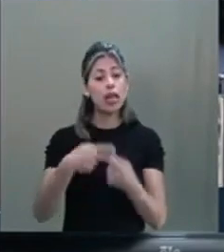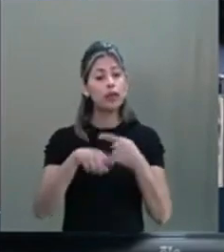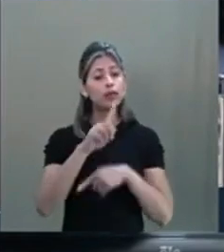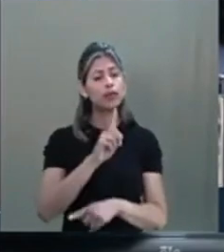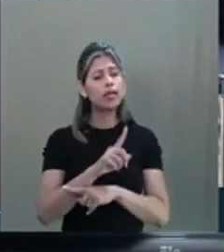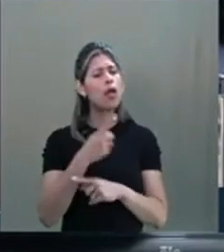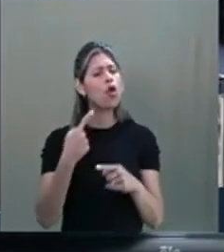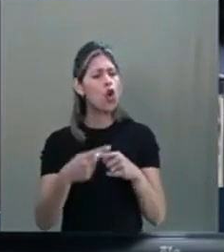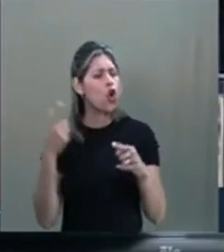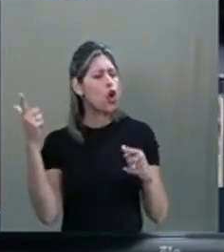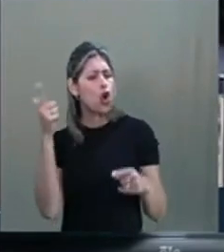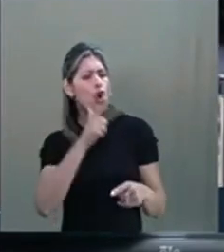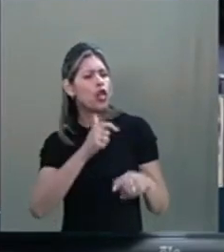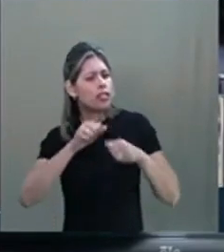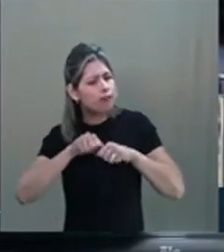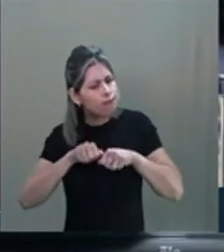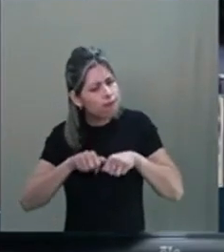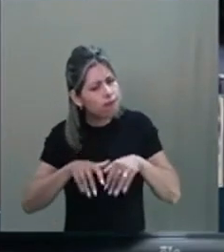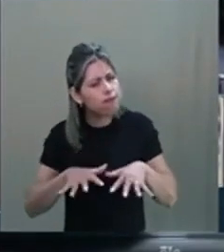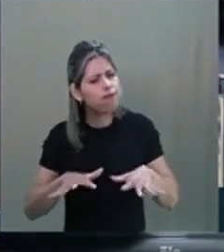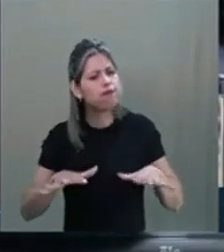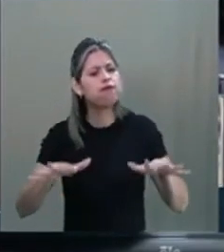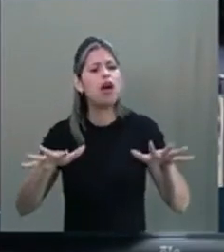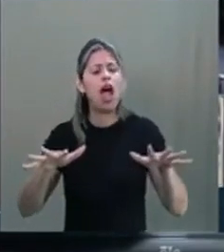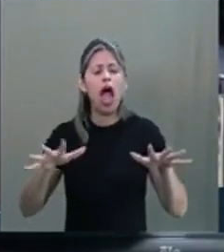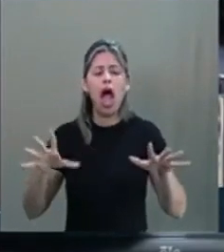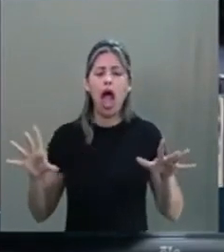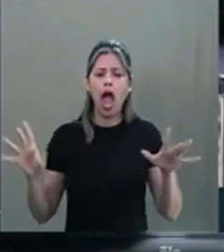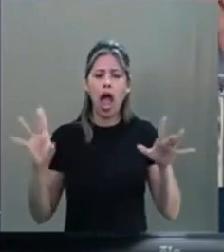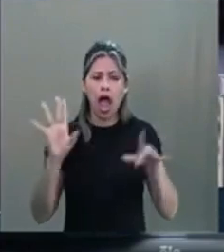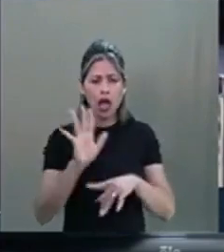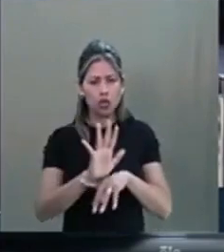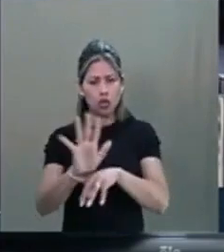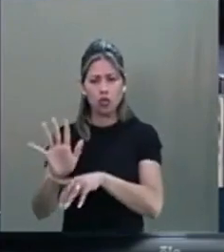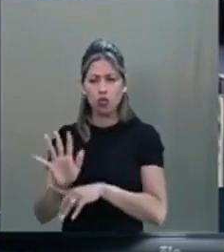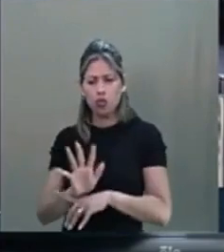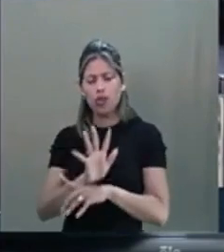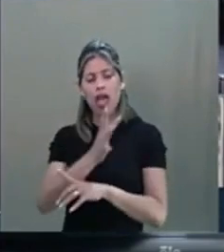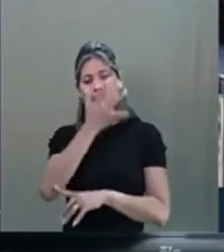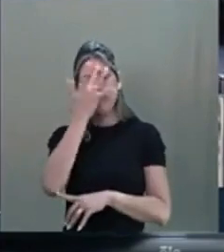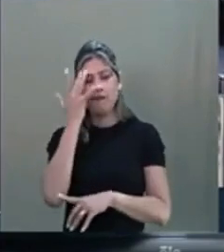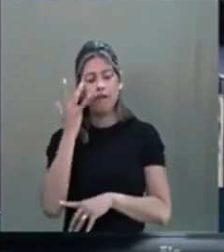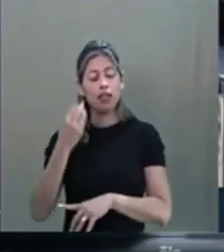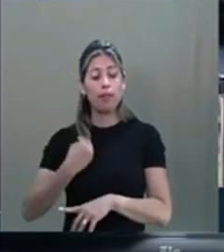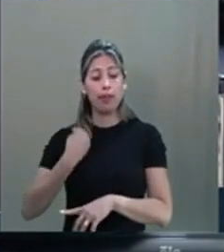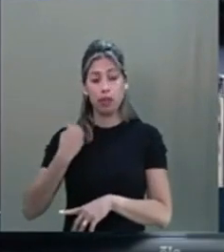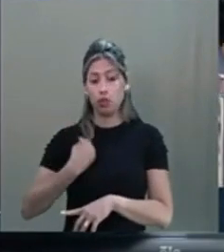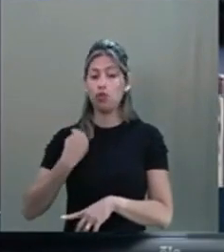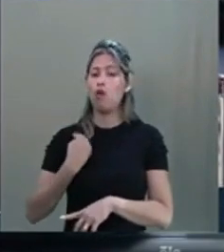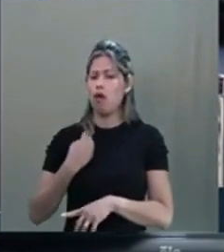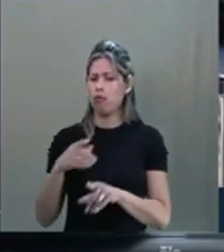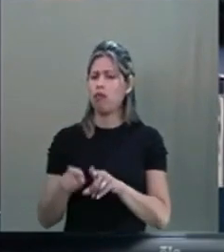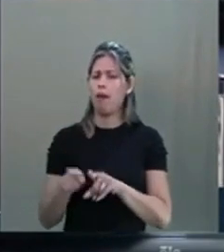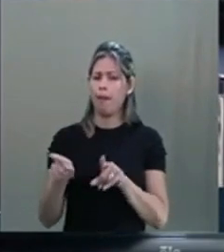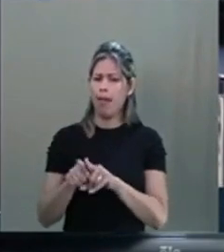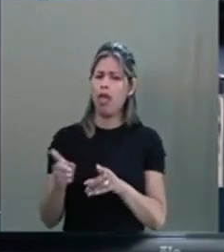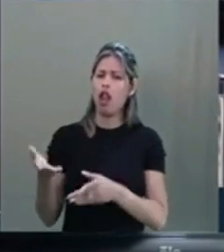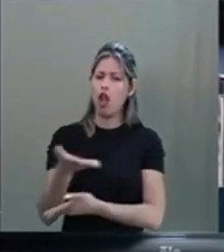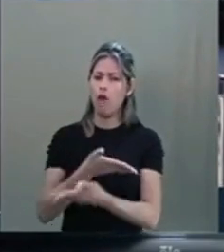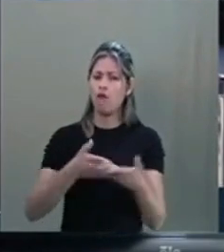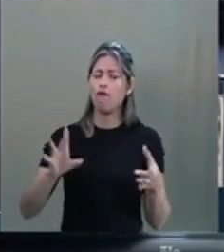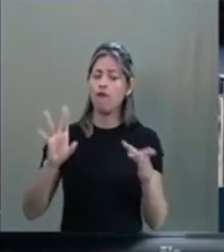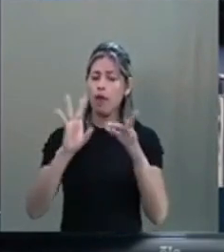se espalhar e ajudar a destravar esse país sobre todos os aspectos, as vidas das pessoas, os elos familiares,